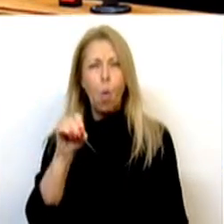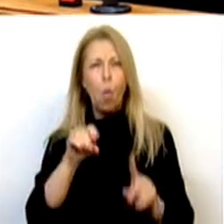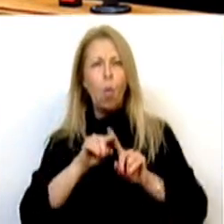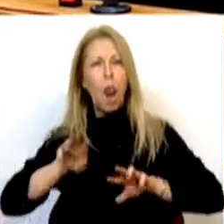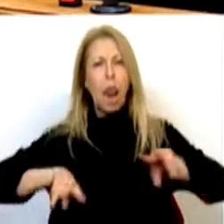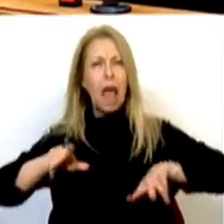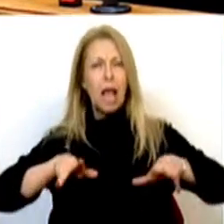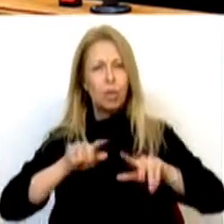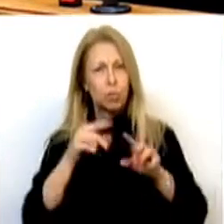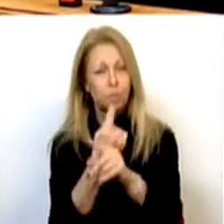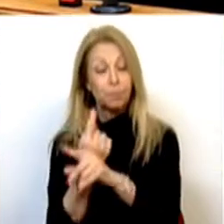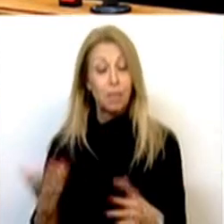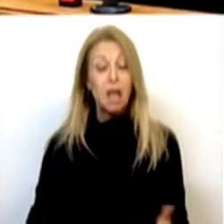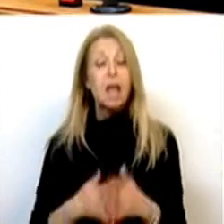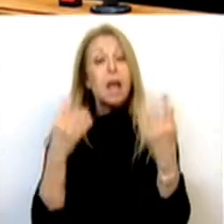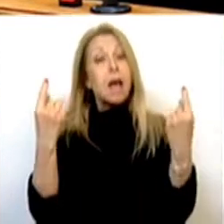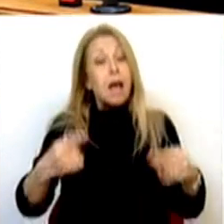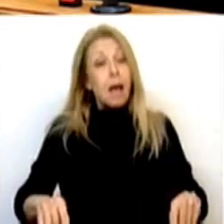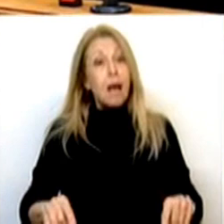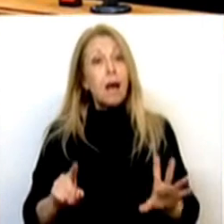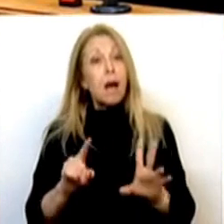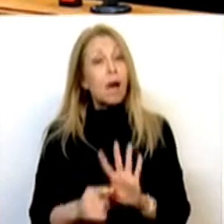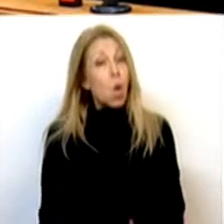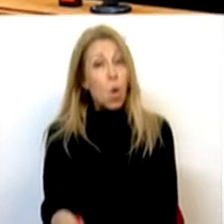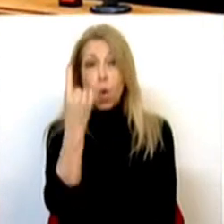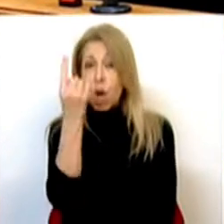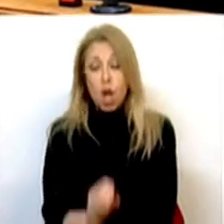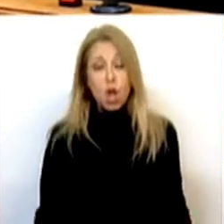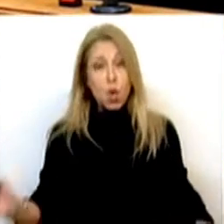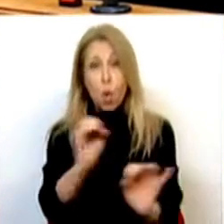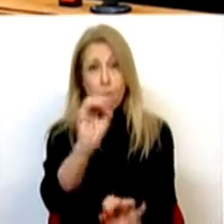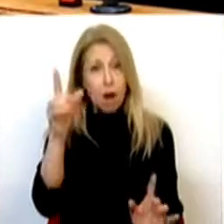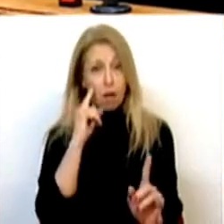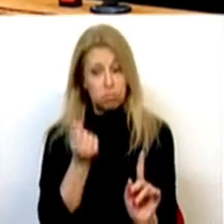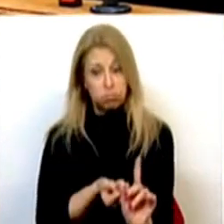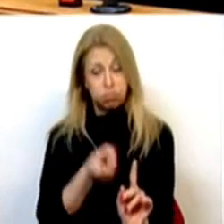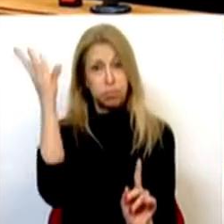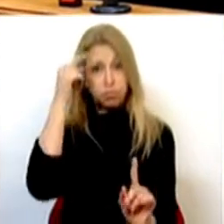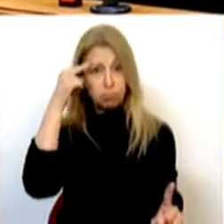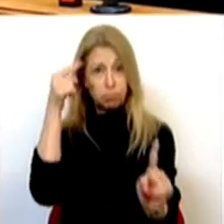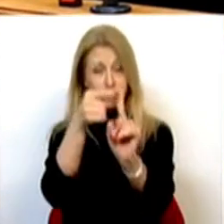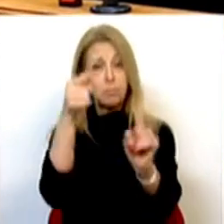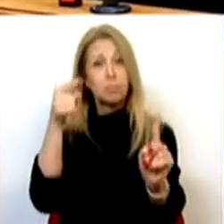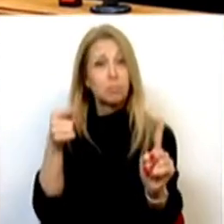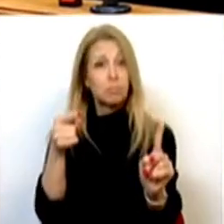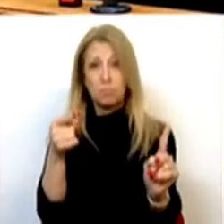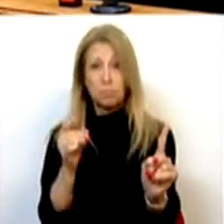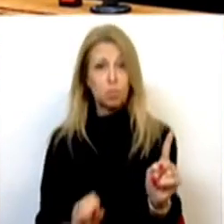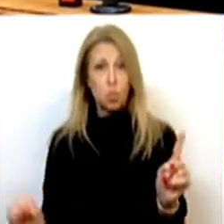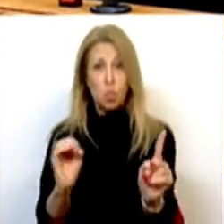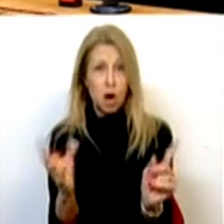quantificada, nem nenhuma apresenta uma meta, nenhuma quantificada, nem nenhuma apresenta uma meta,